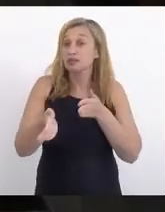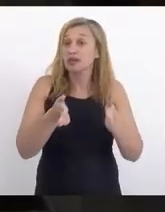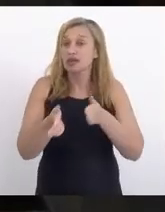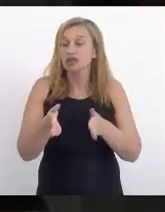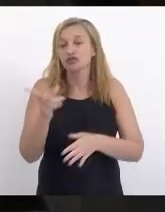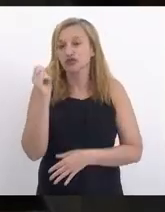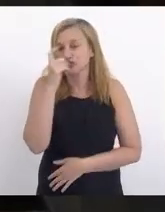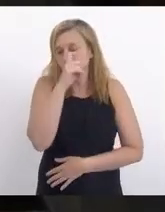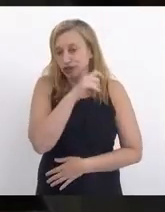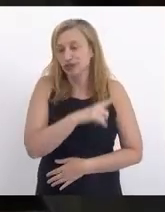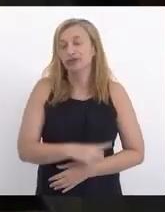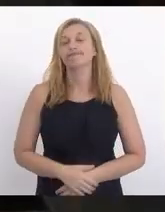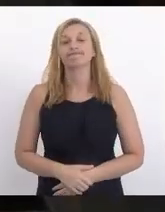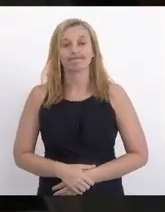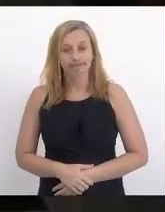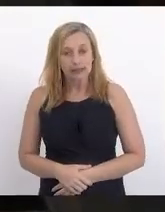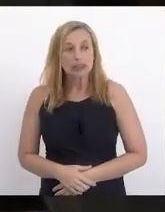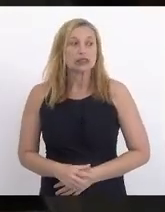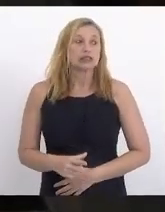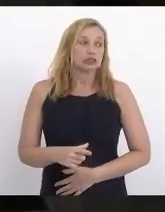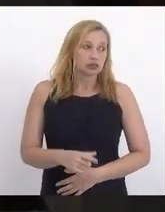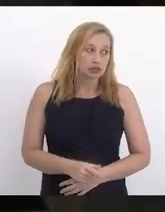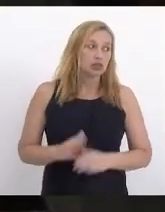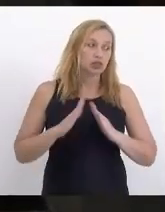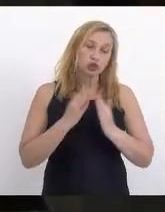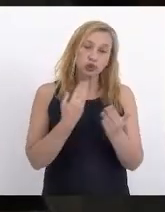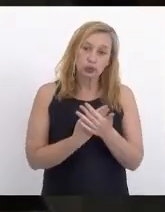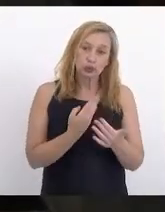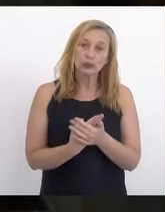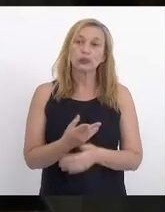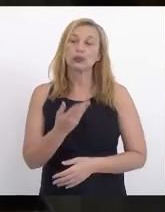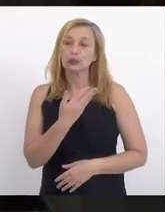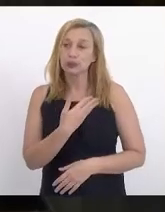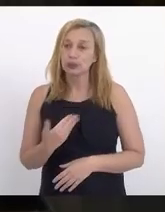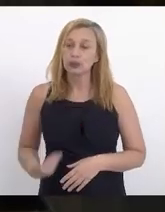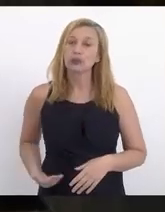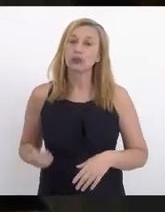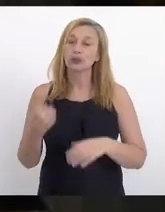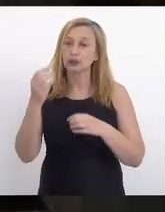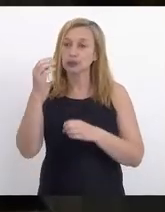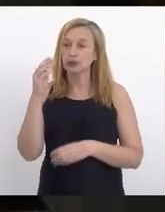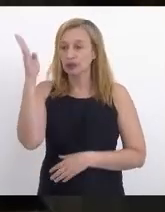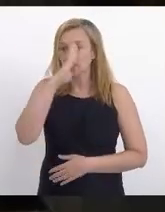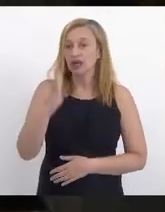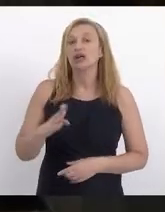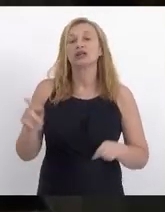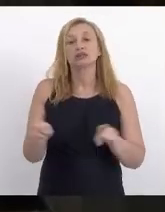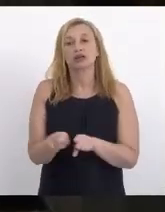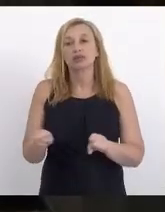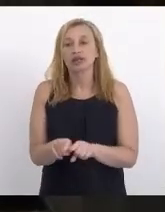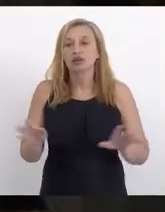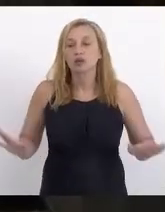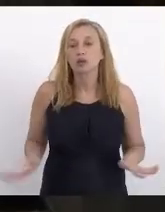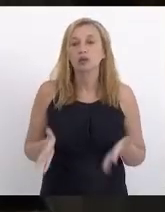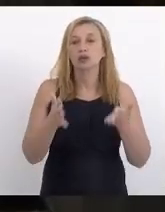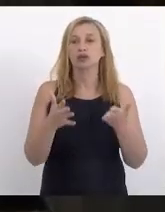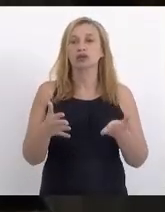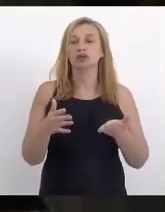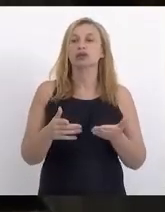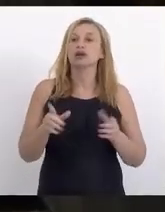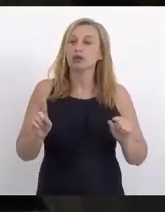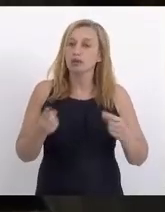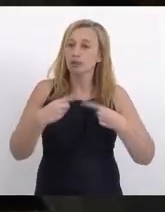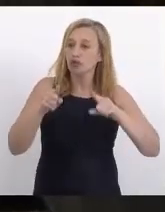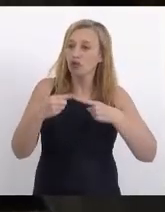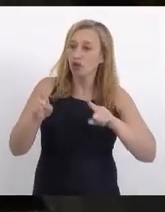tão difícil, tão dramático que enfrenta a escola pública brasileira. Por isso, lembro aqui que vamos também tomar uma iniciativa formal para provocar